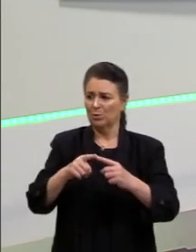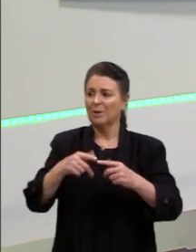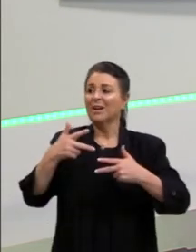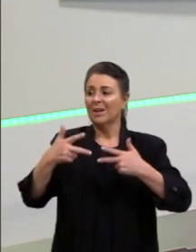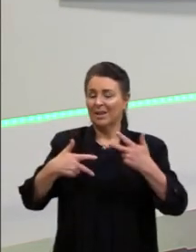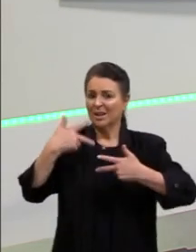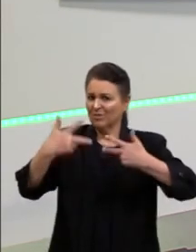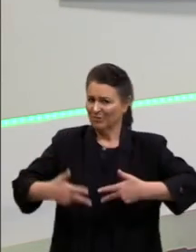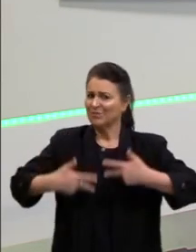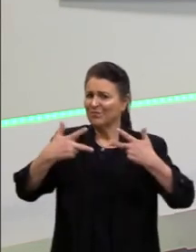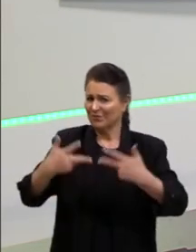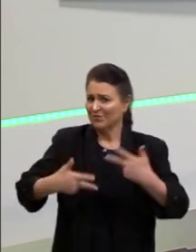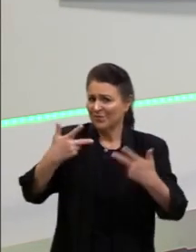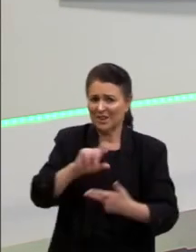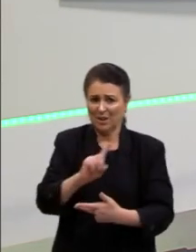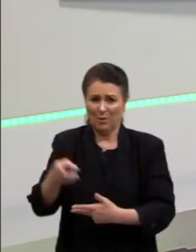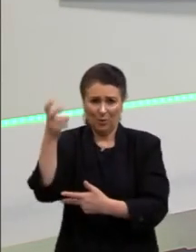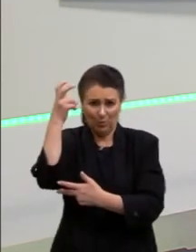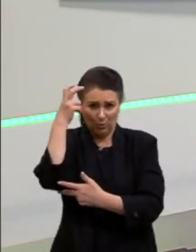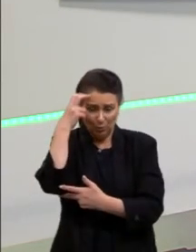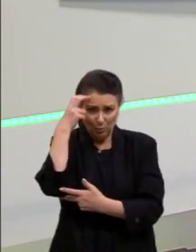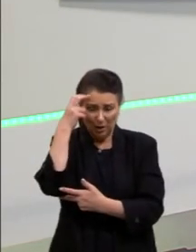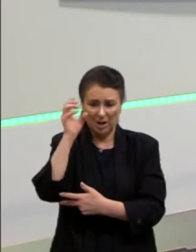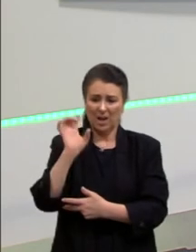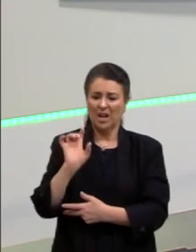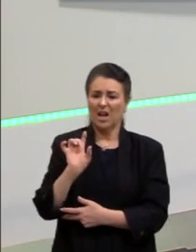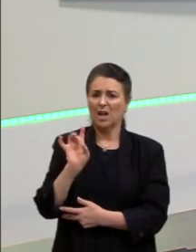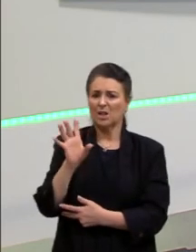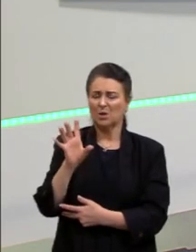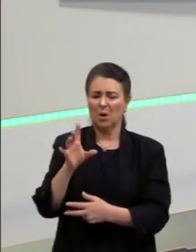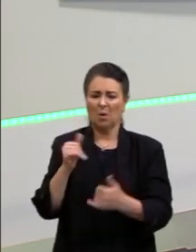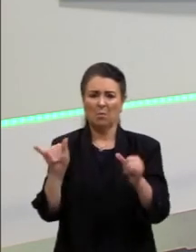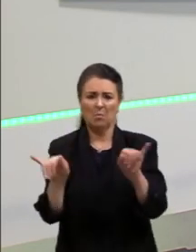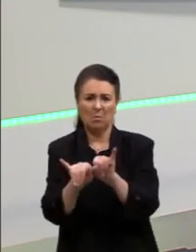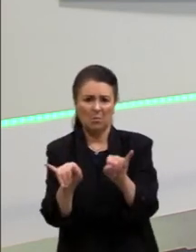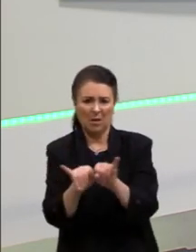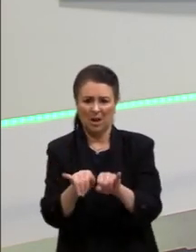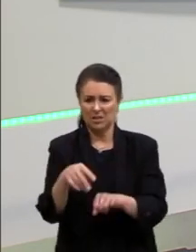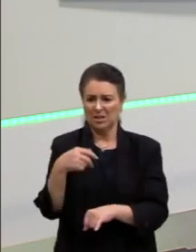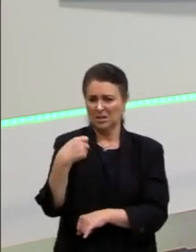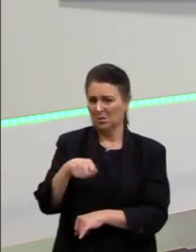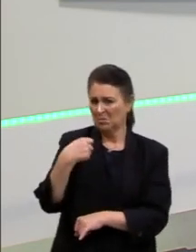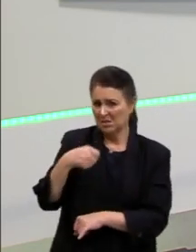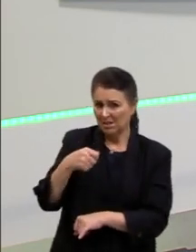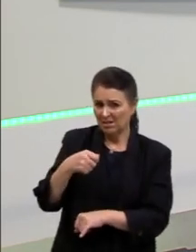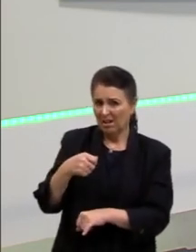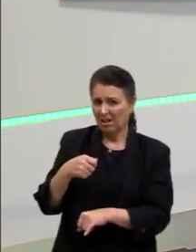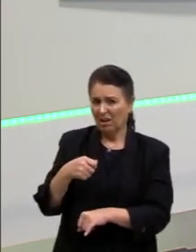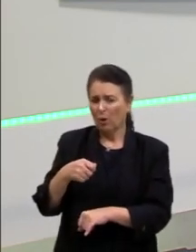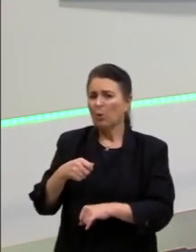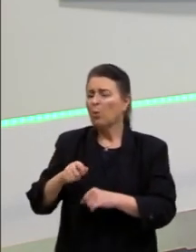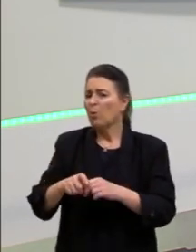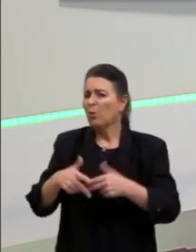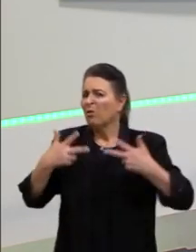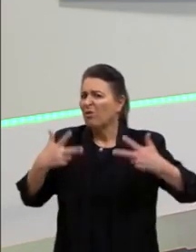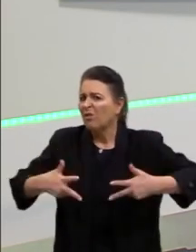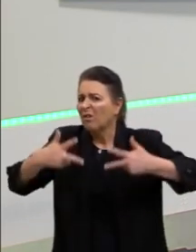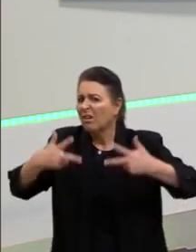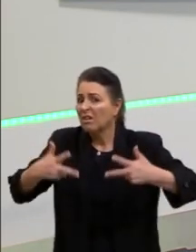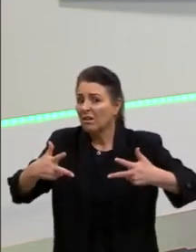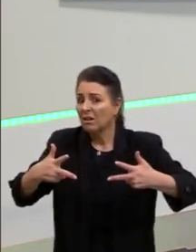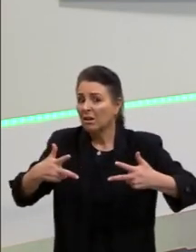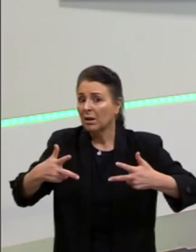que o funk não é cultura, que o funk é só baixaria, que ele não deveria existir, isso é racista. O funk é uma expressão